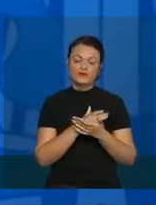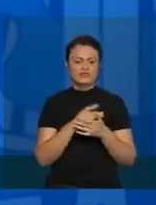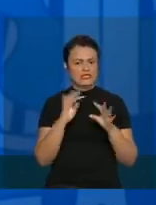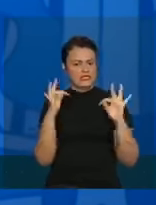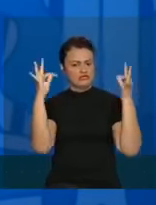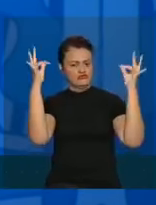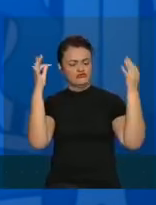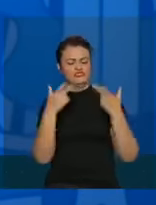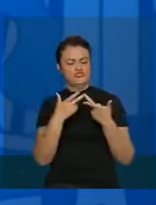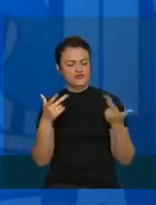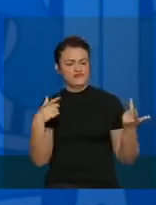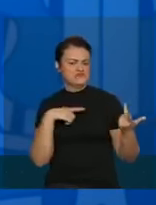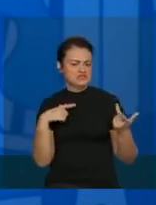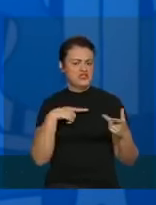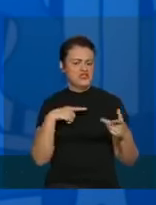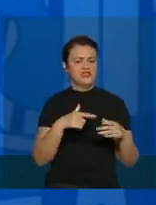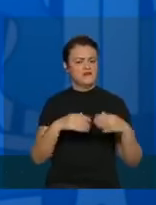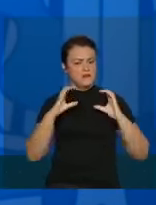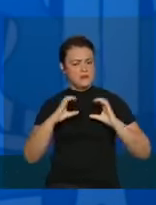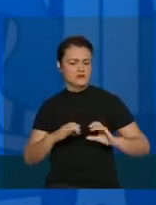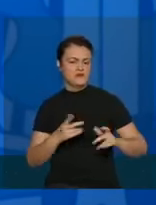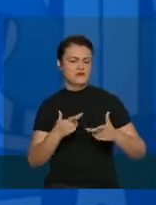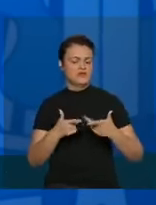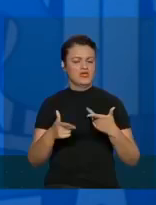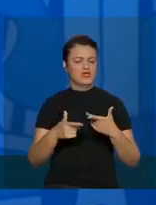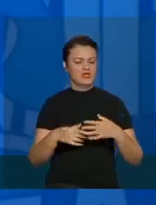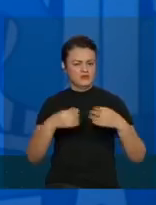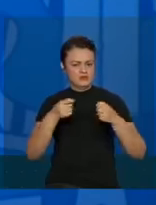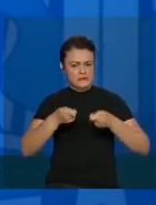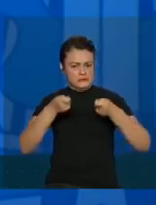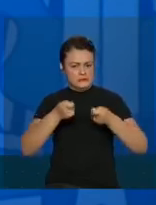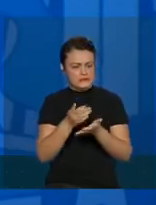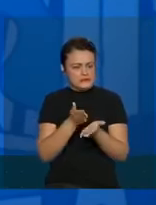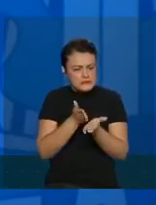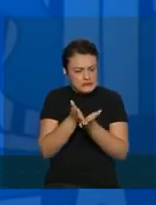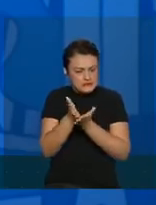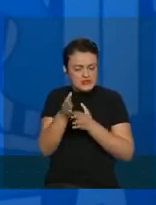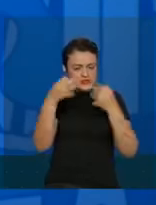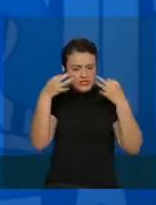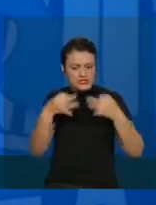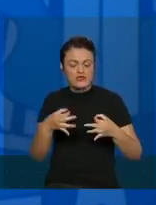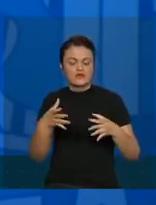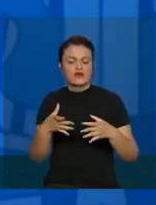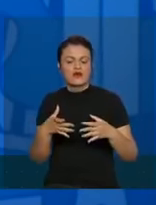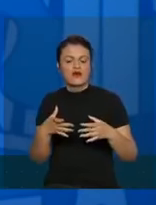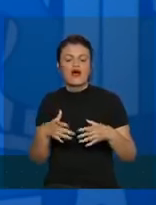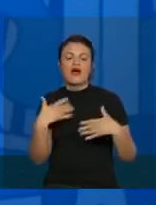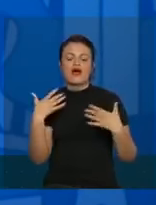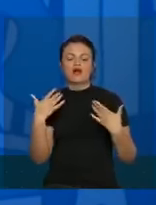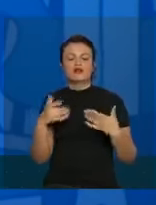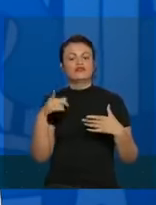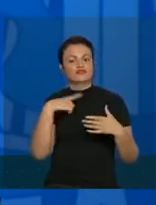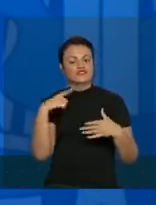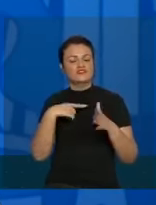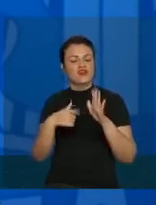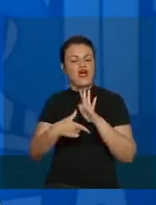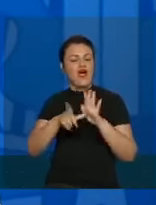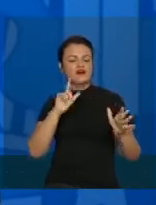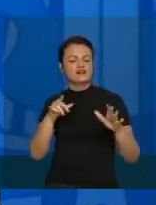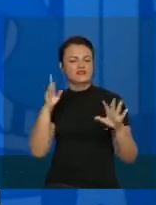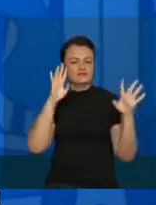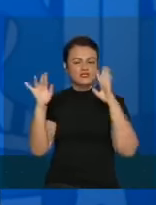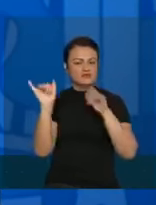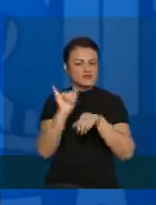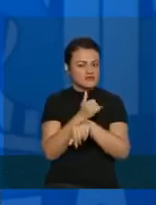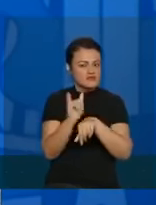tecnologia, com muito comportamento, muita disciplina da população e que já tinham planos muito